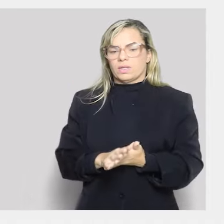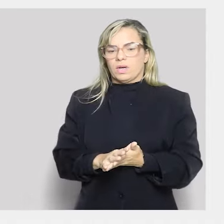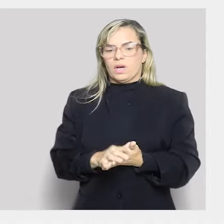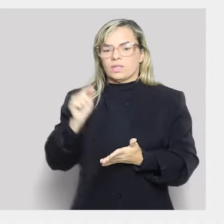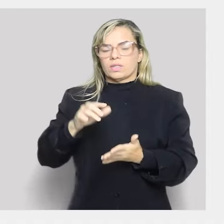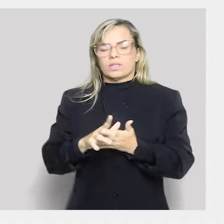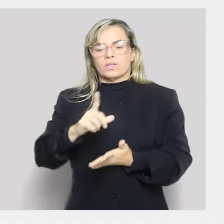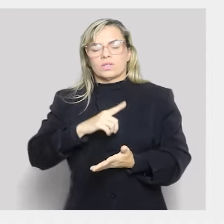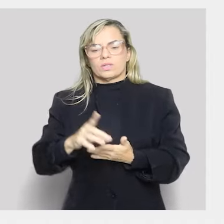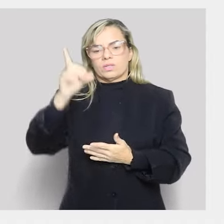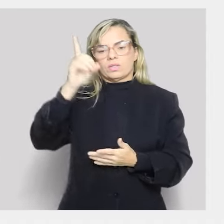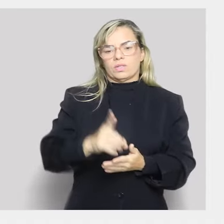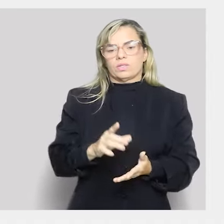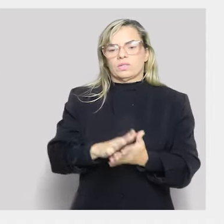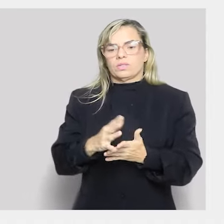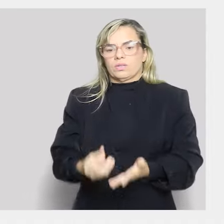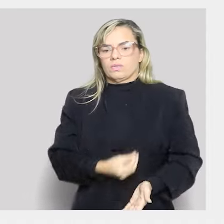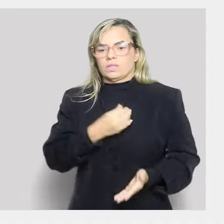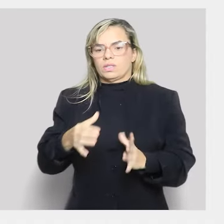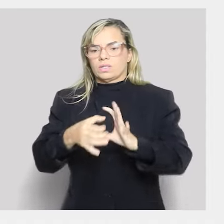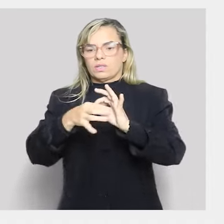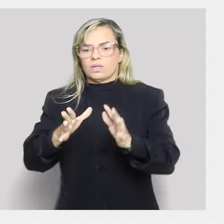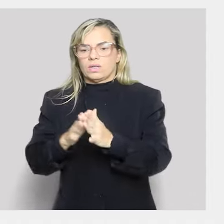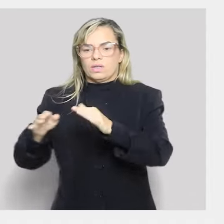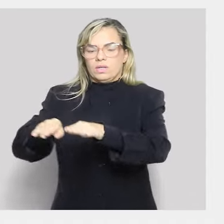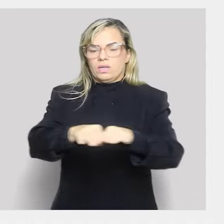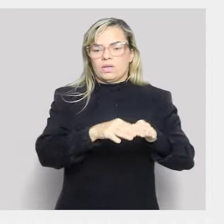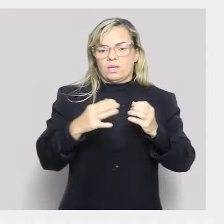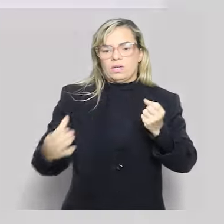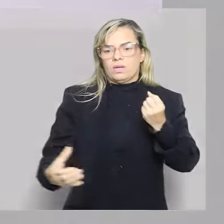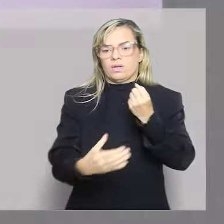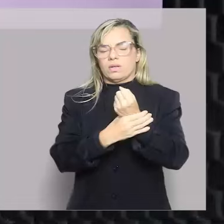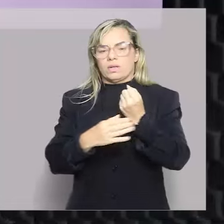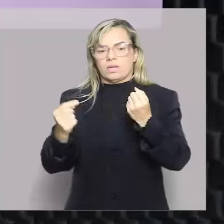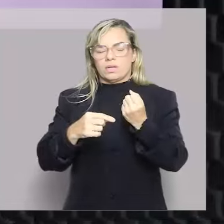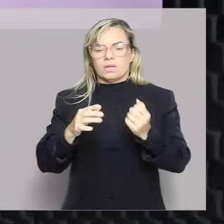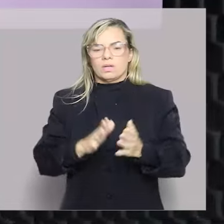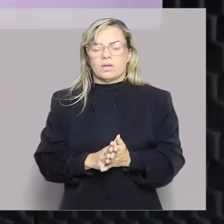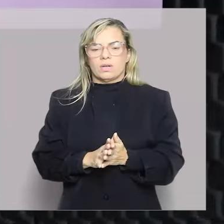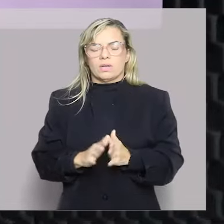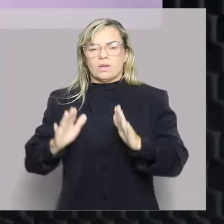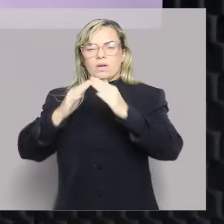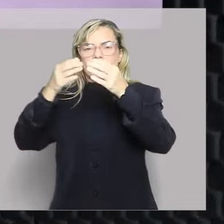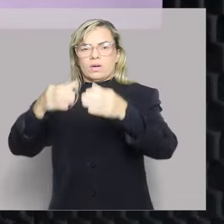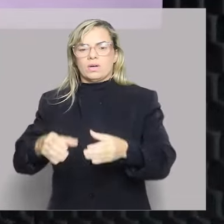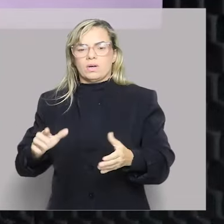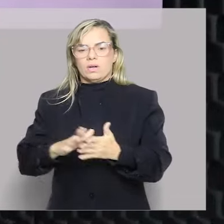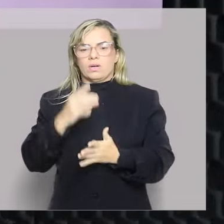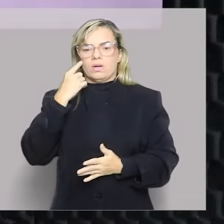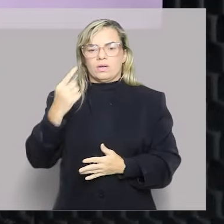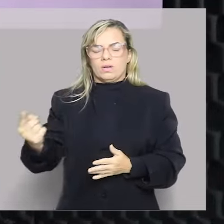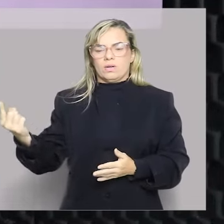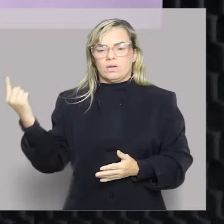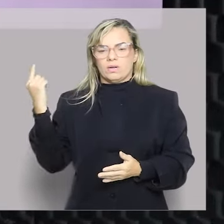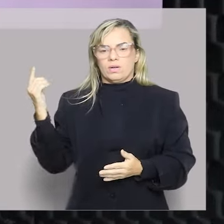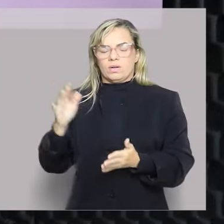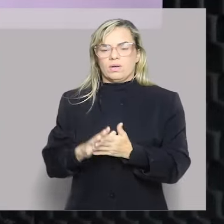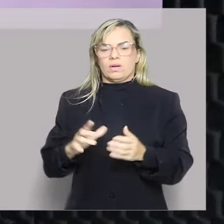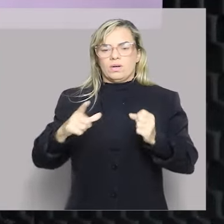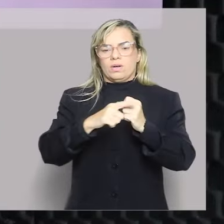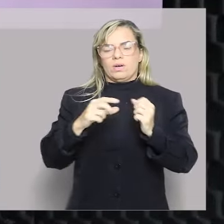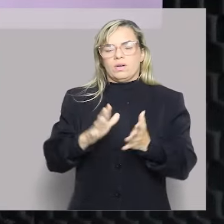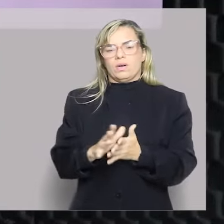à liberdade, à igualdade, à segurança e à propriedade. Isso é o CAPT do artigo 5º.